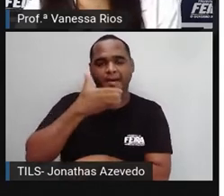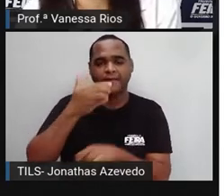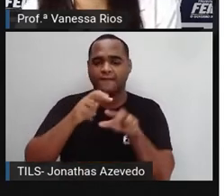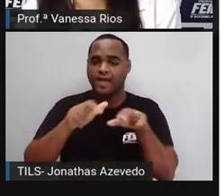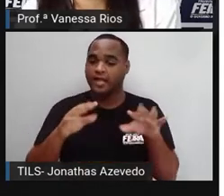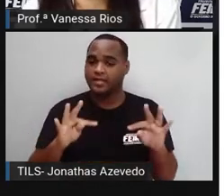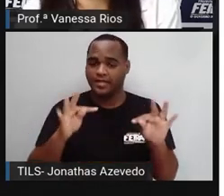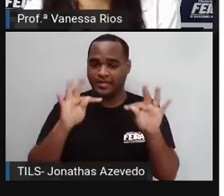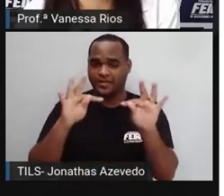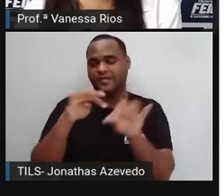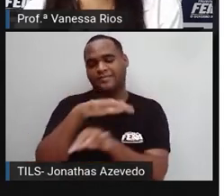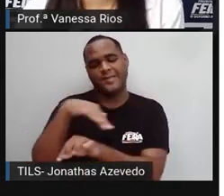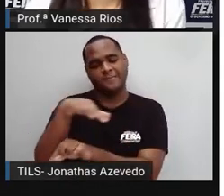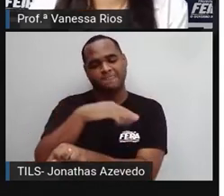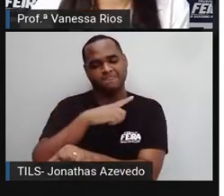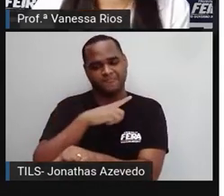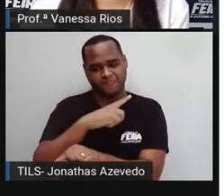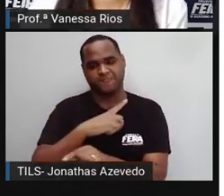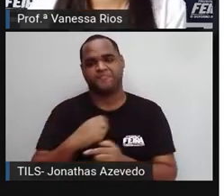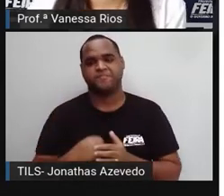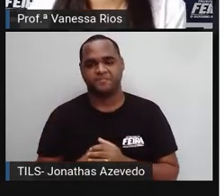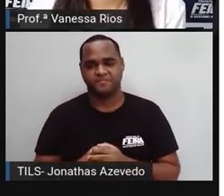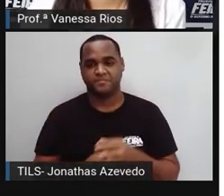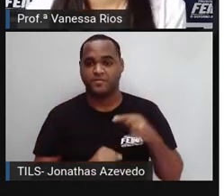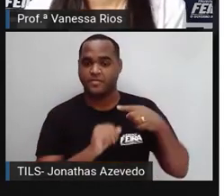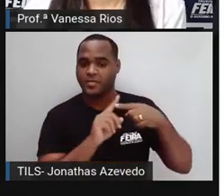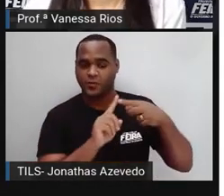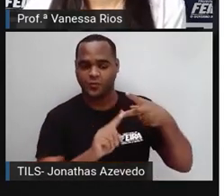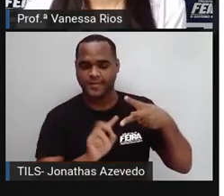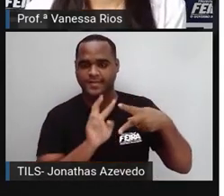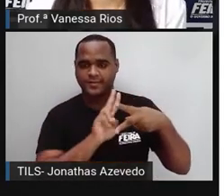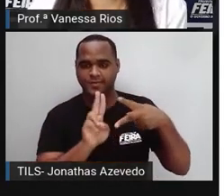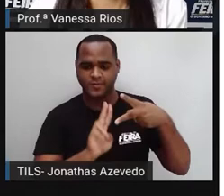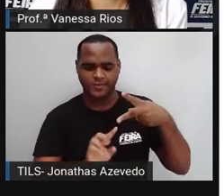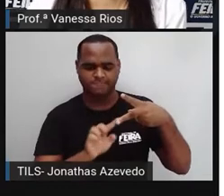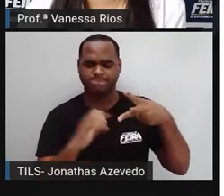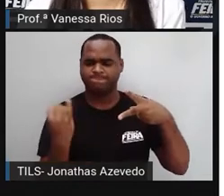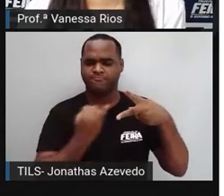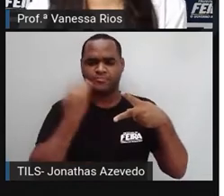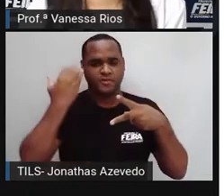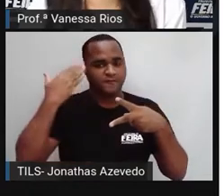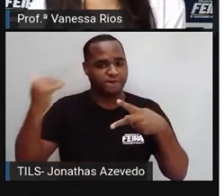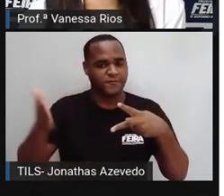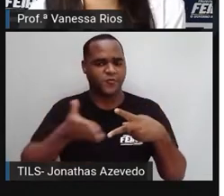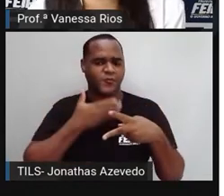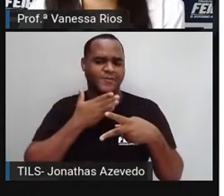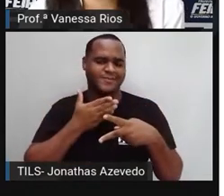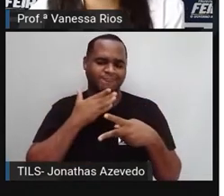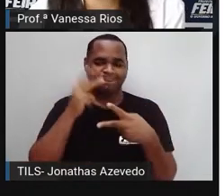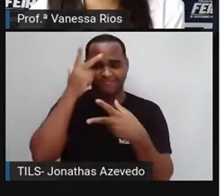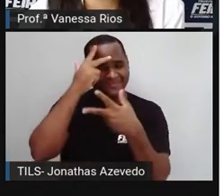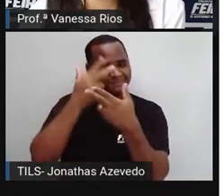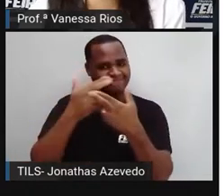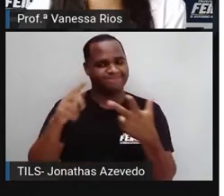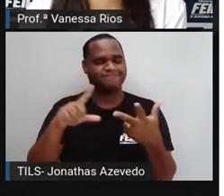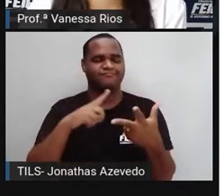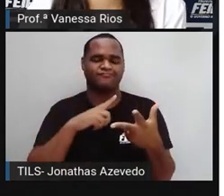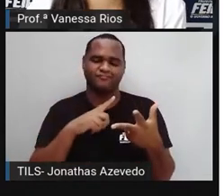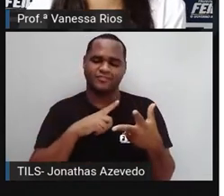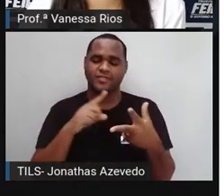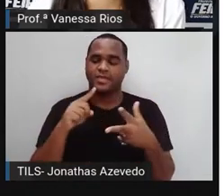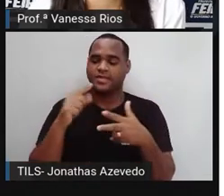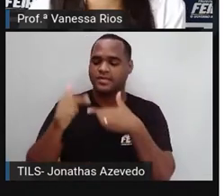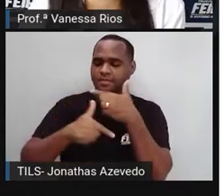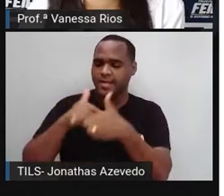também tecnológicos. Então são dois nomes muito famosos, muito conhecidos por suas